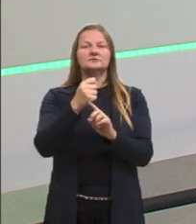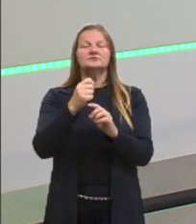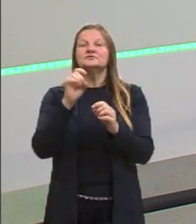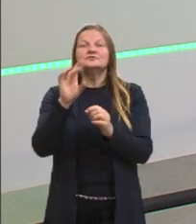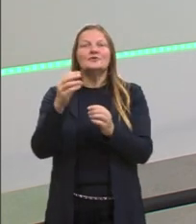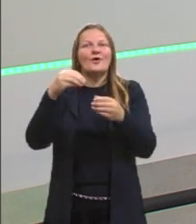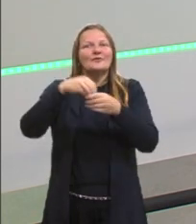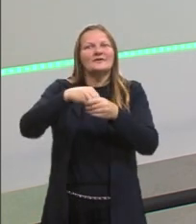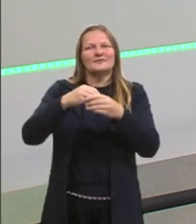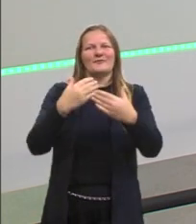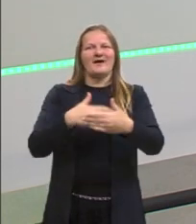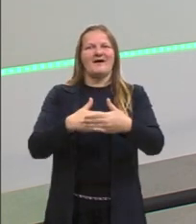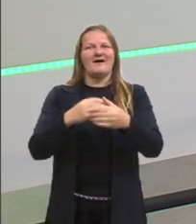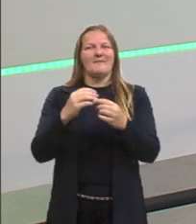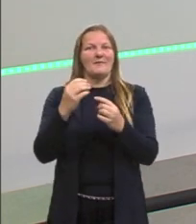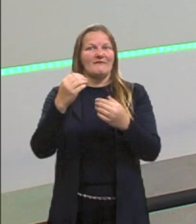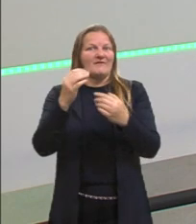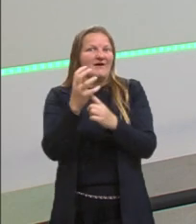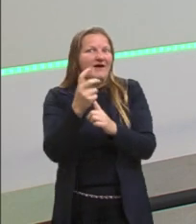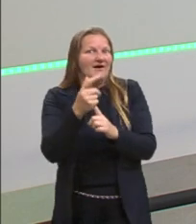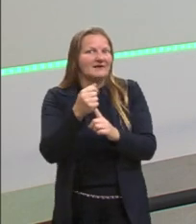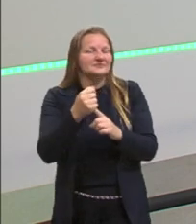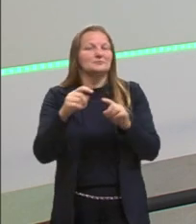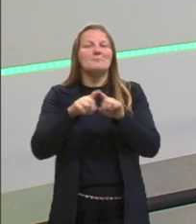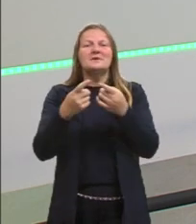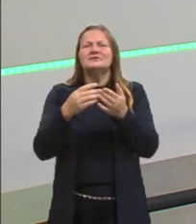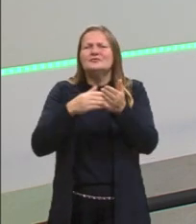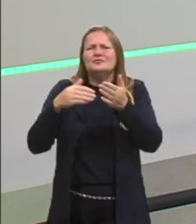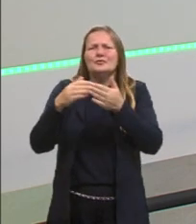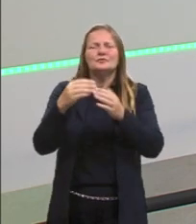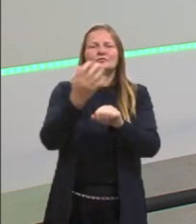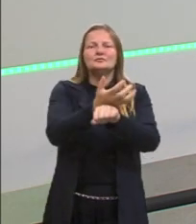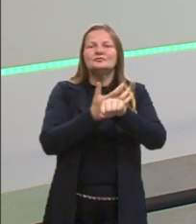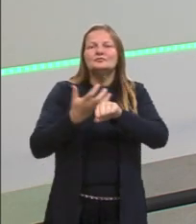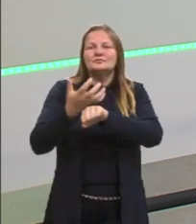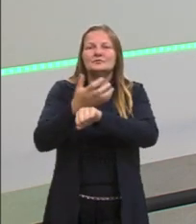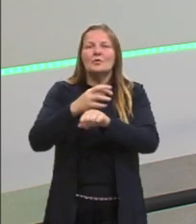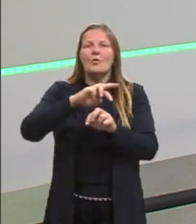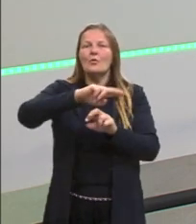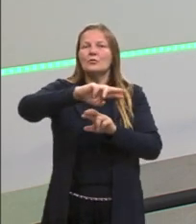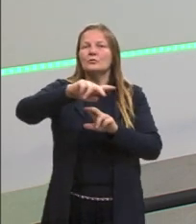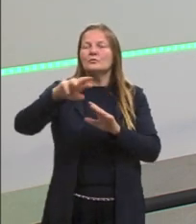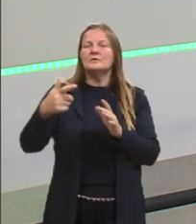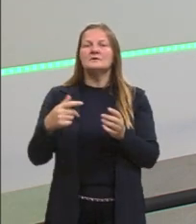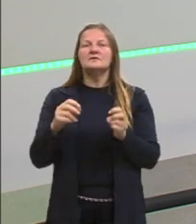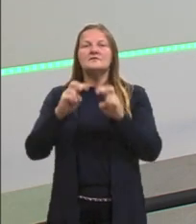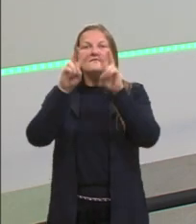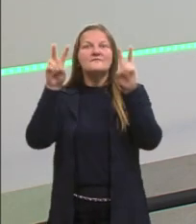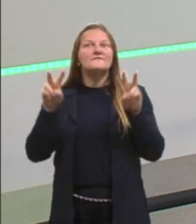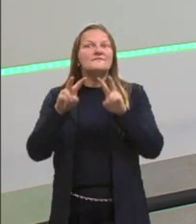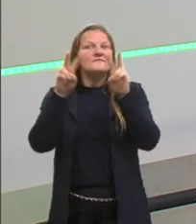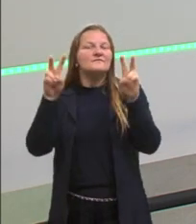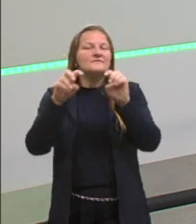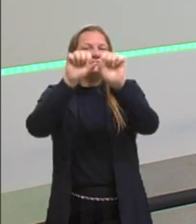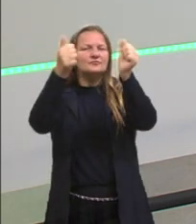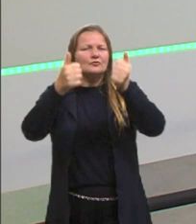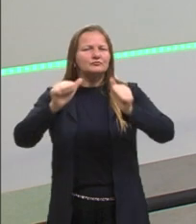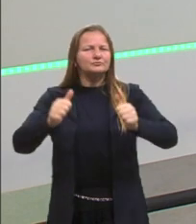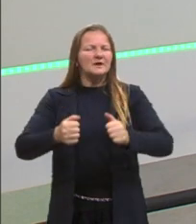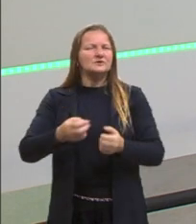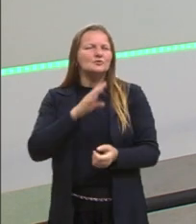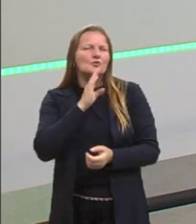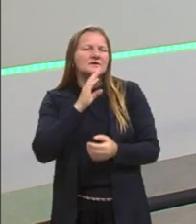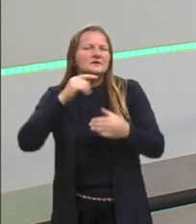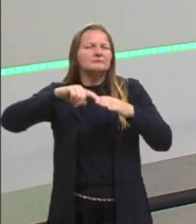só para as questões de arte no ENEM, mas também para todas as questões da prova, porque nós falamos de leitura de imagem, nós tratamos